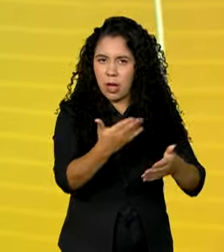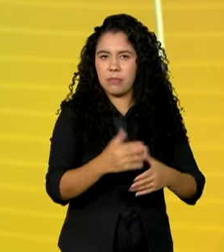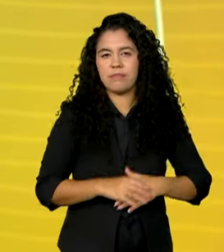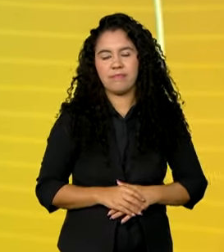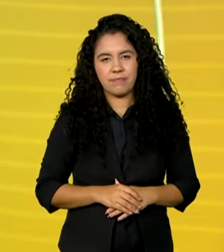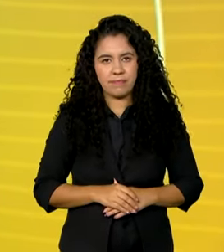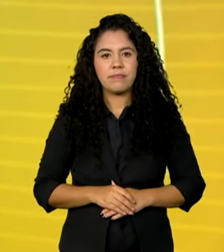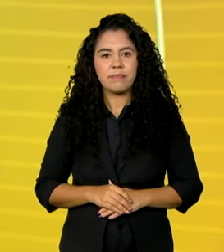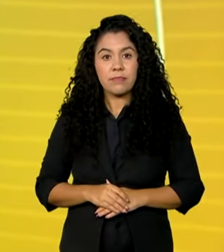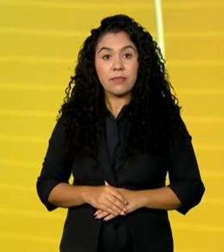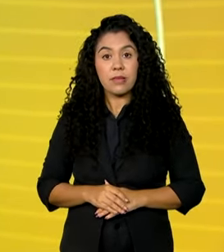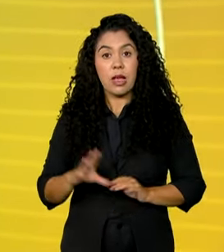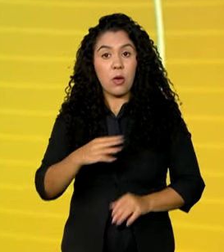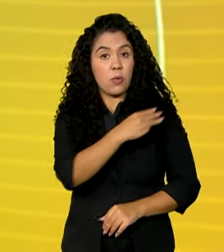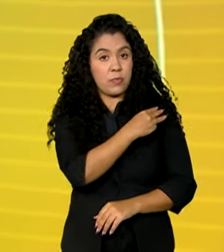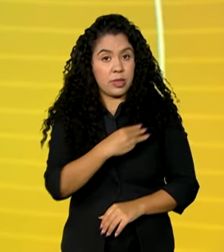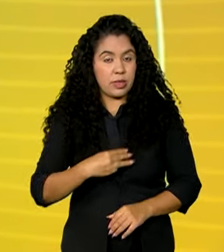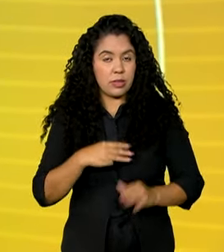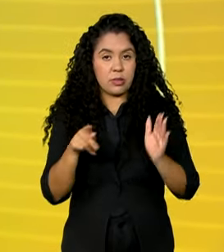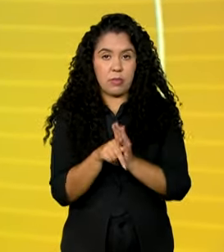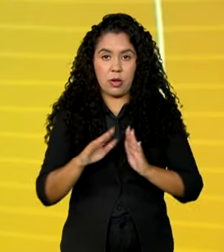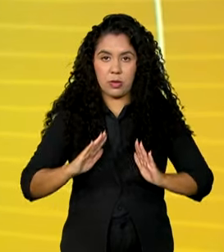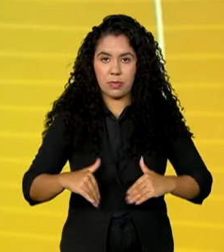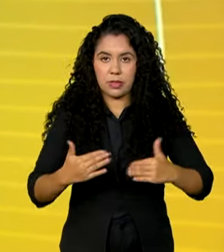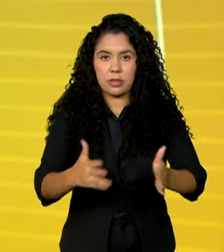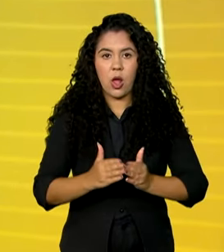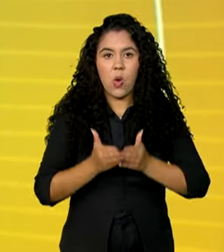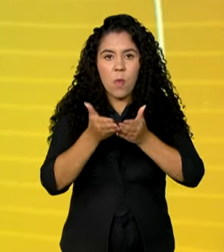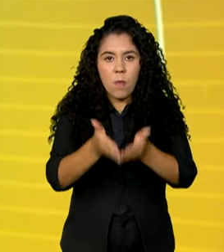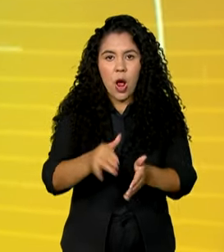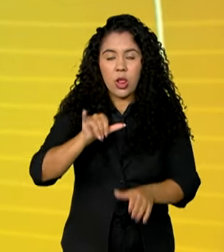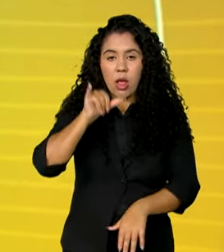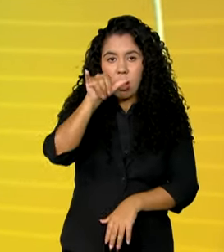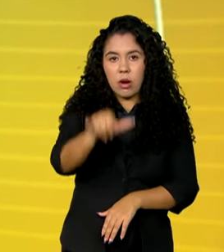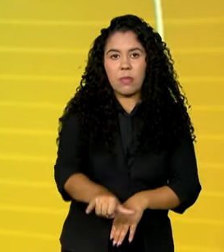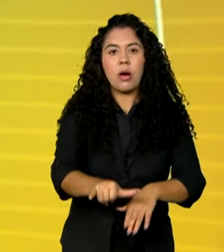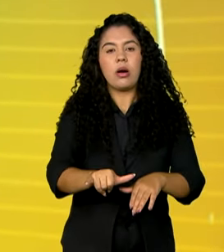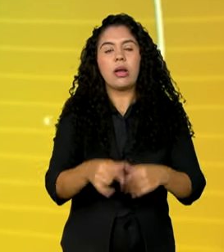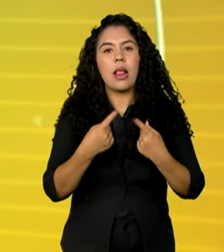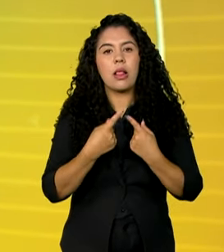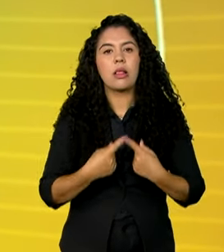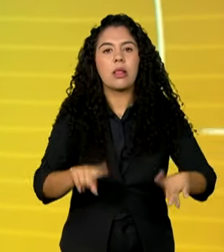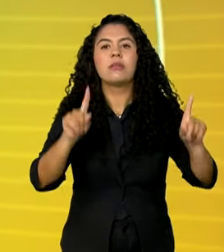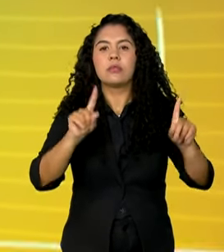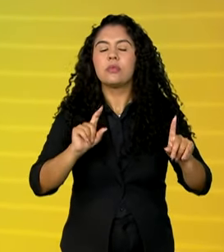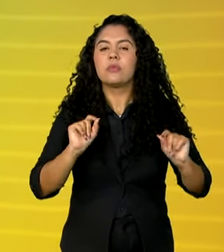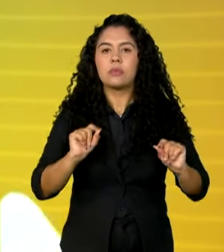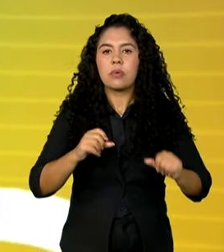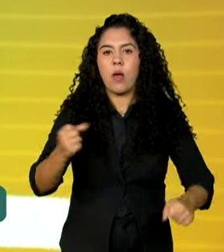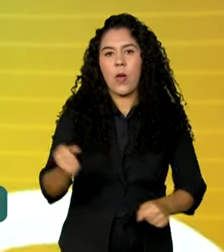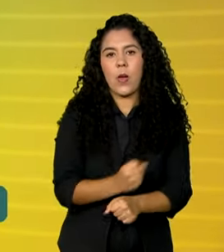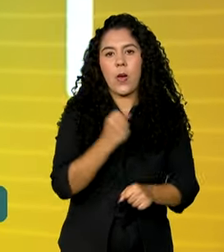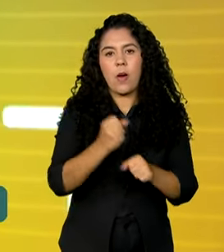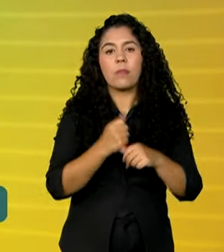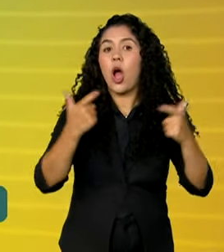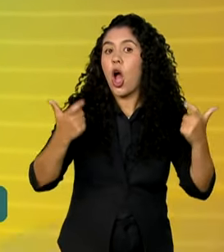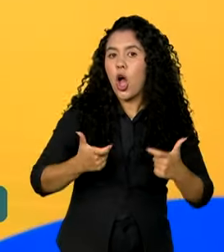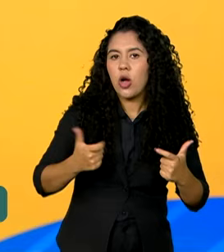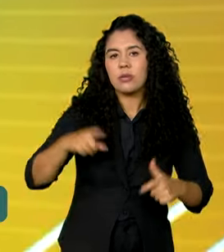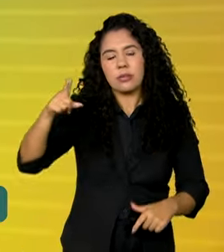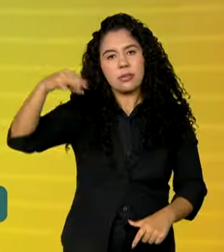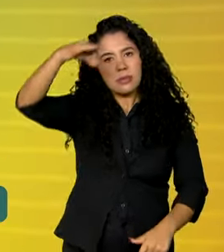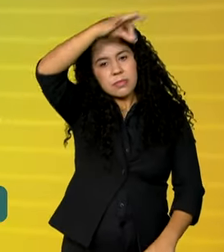O ministro de Portos e Aeroportos inaugurou um conjunto de obras no Porto do Espírito Santo para